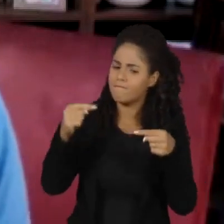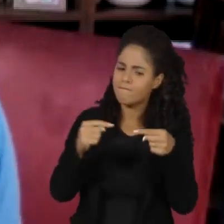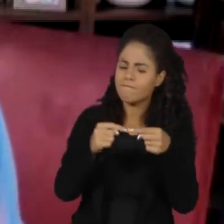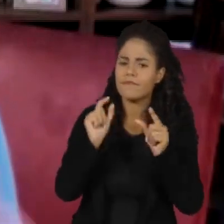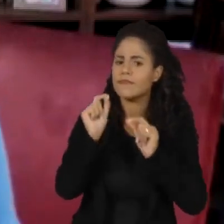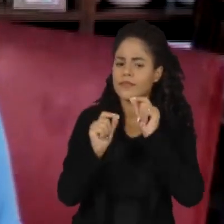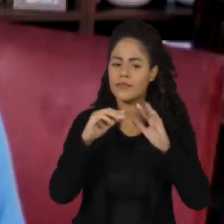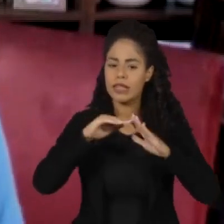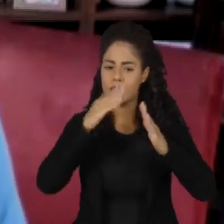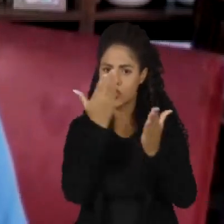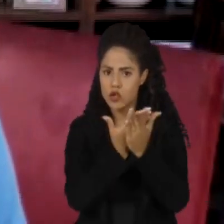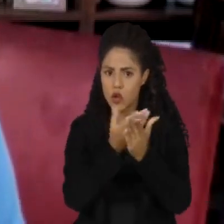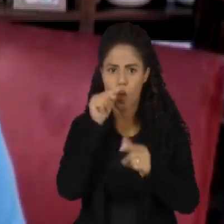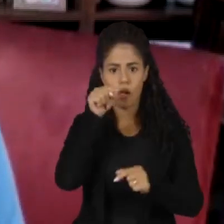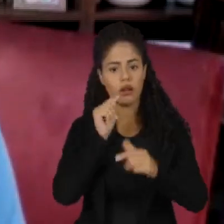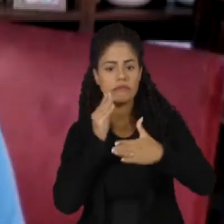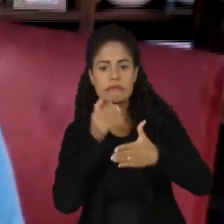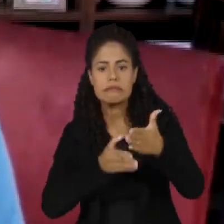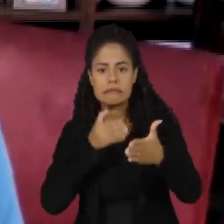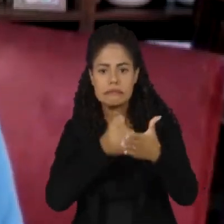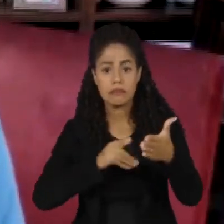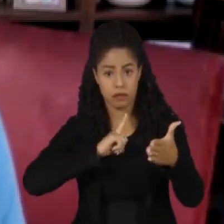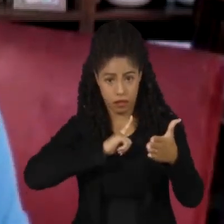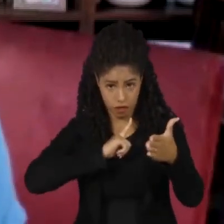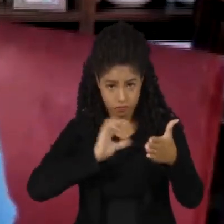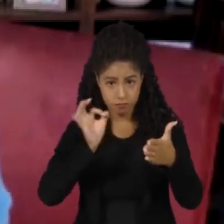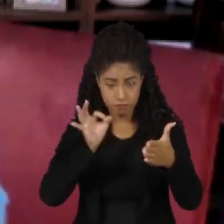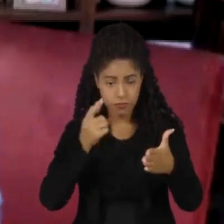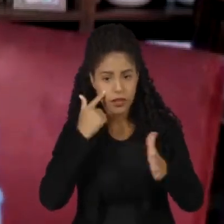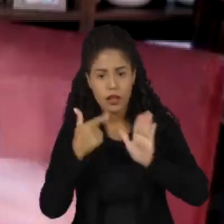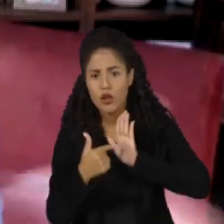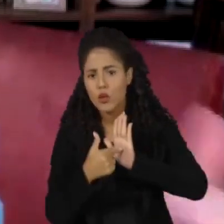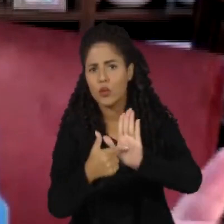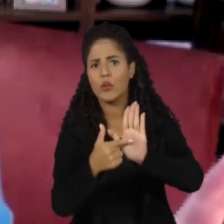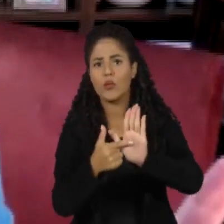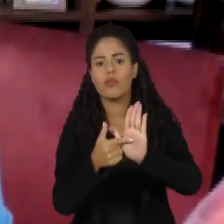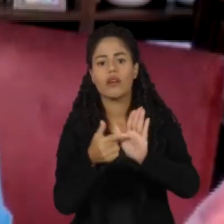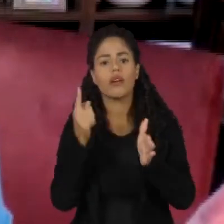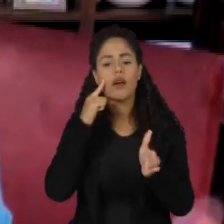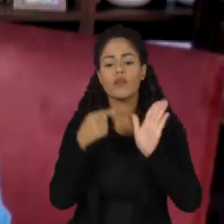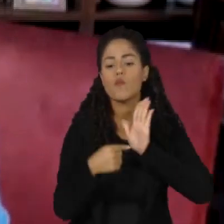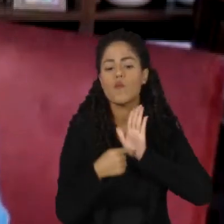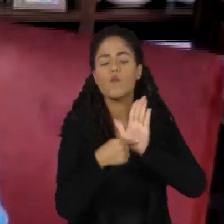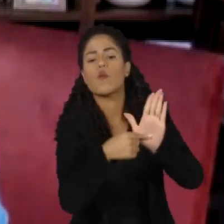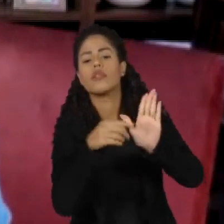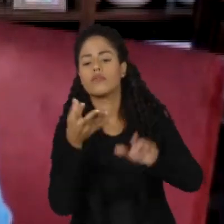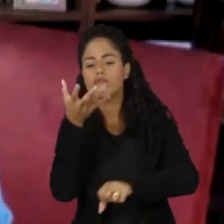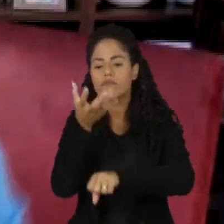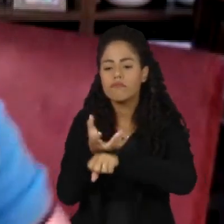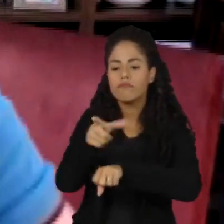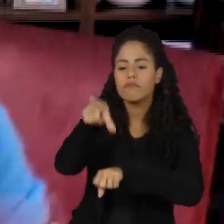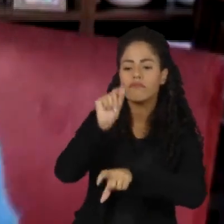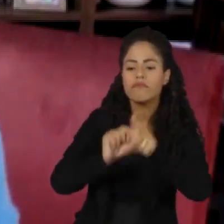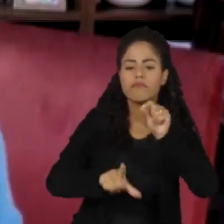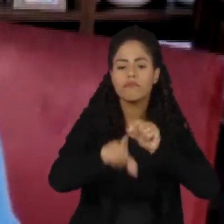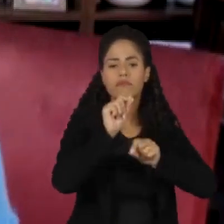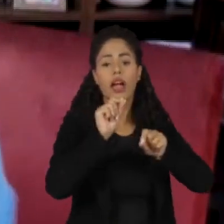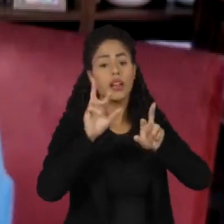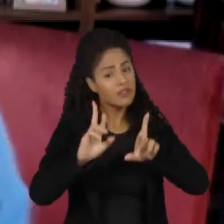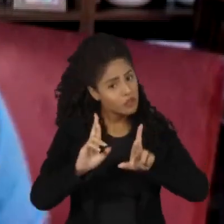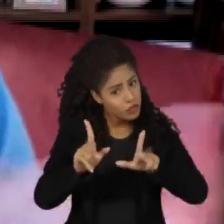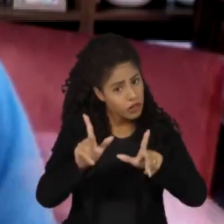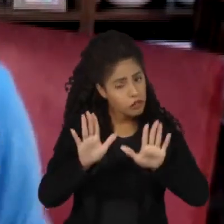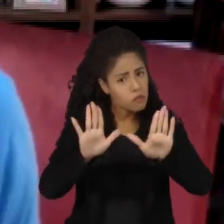escolas é uma oferta muito limitada de itinerários formativos. E que essa oferta limitada, ela faz diferença.